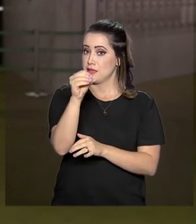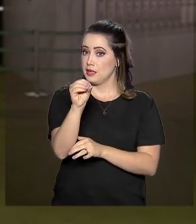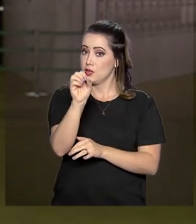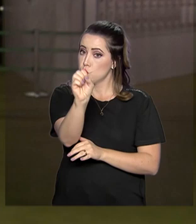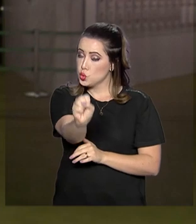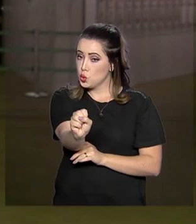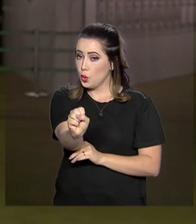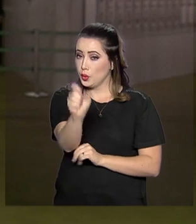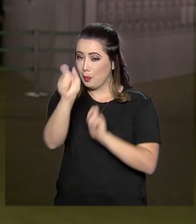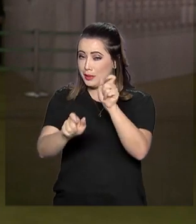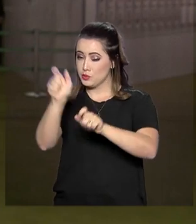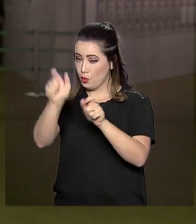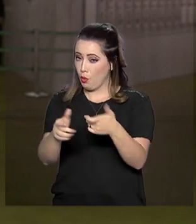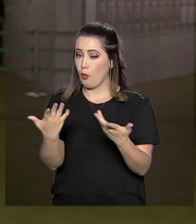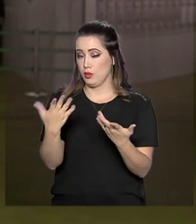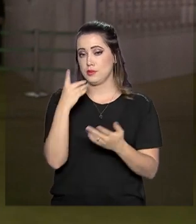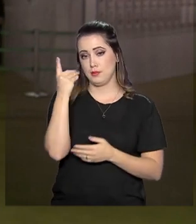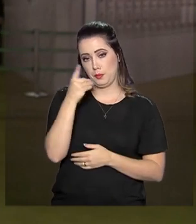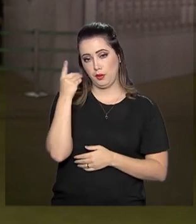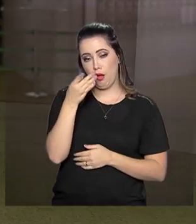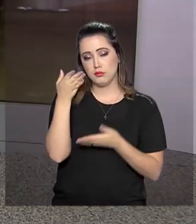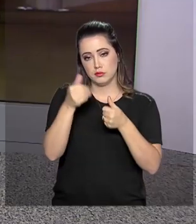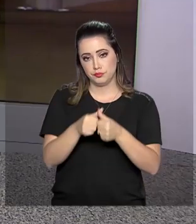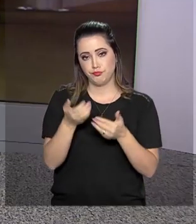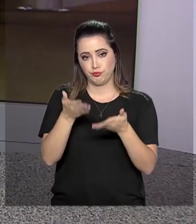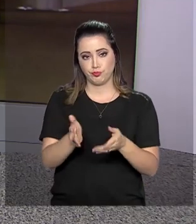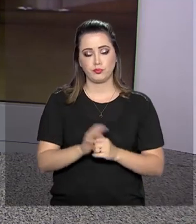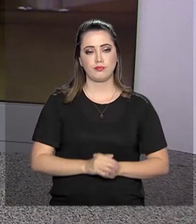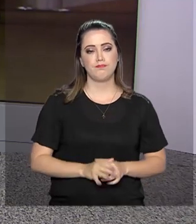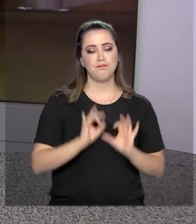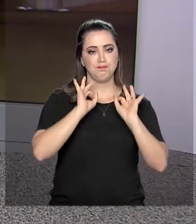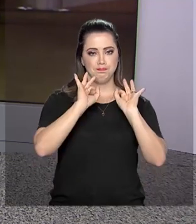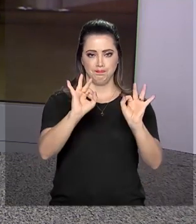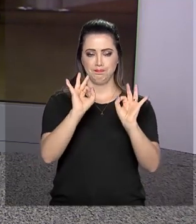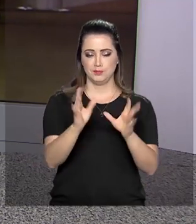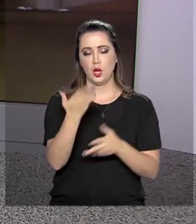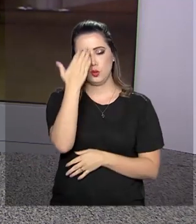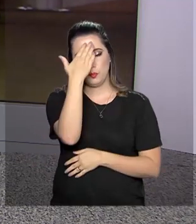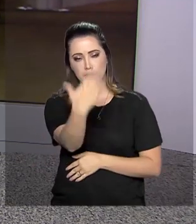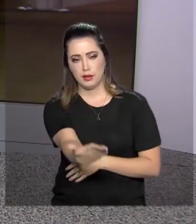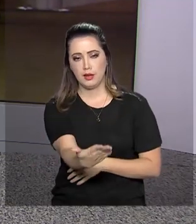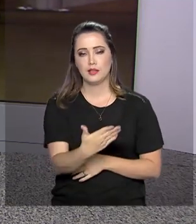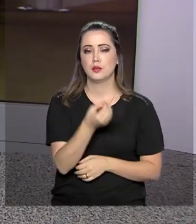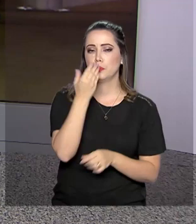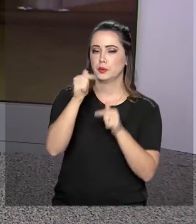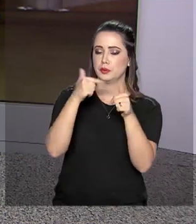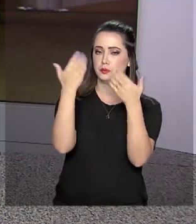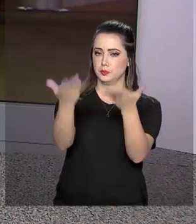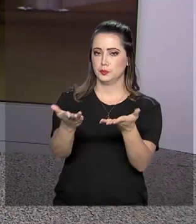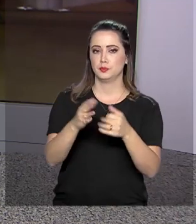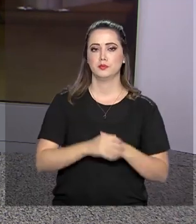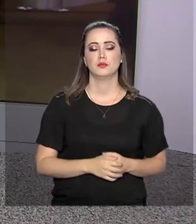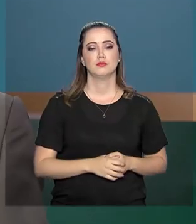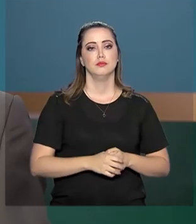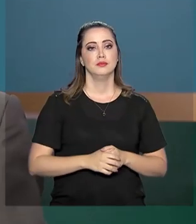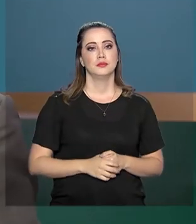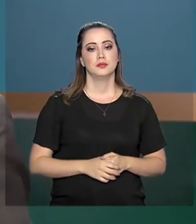dos 513 deputados. Eu volto com você, Roberto. Está ótimo, Paulo. Muito obrigado pelas informações. Bom trabalho aí para você.